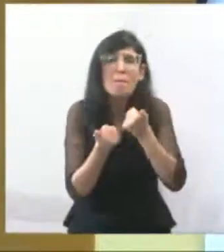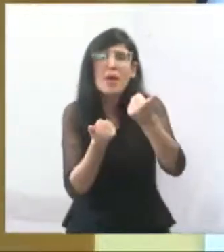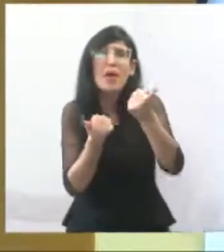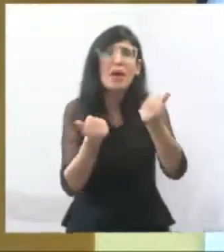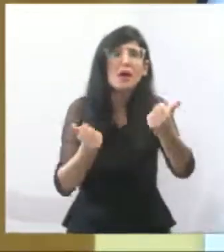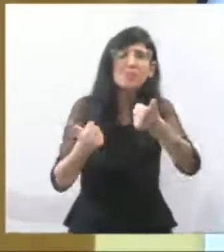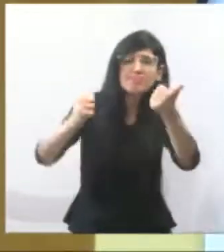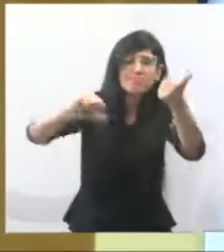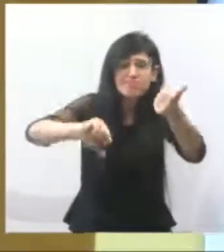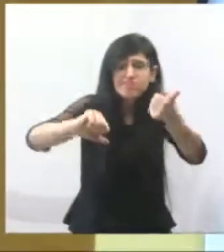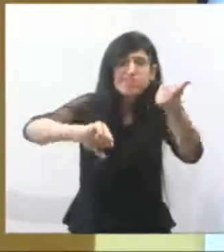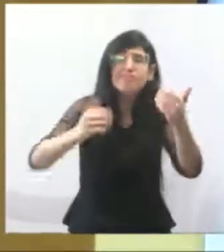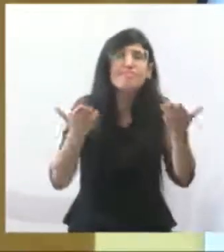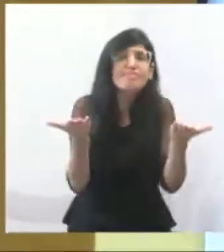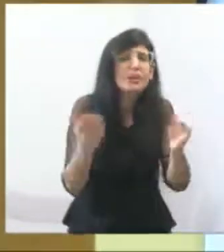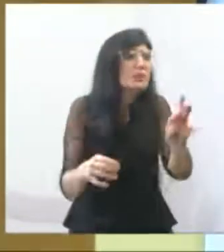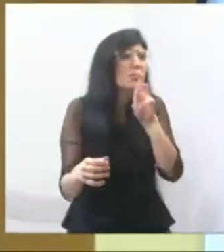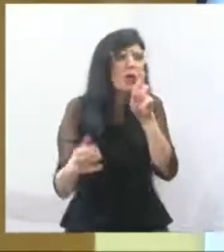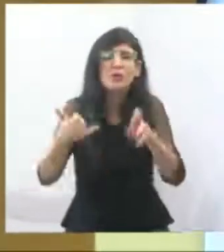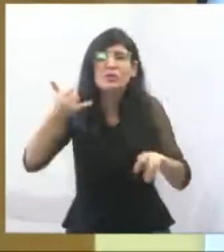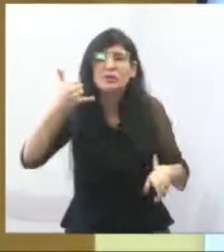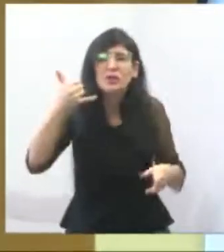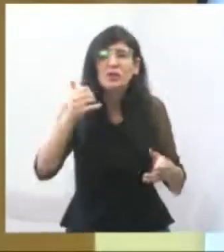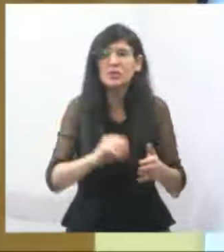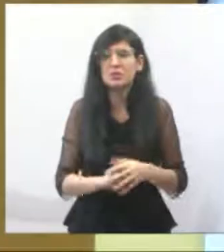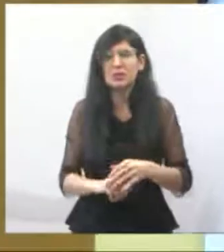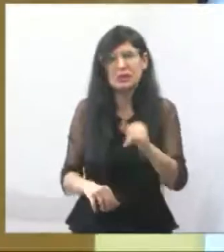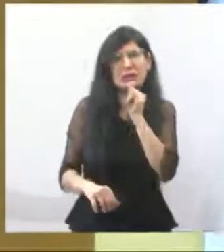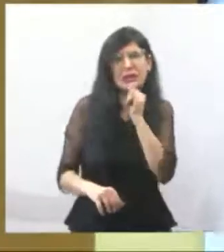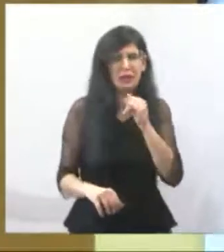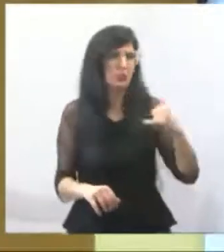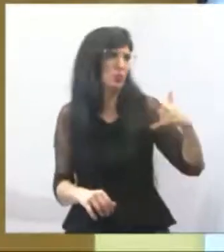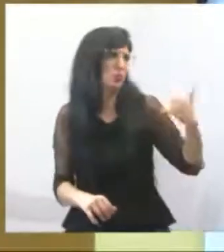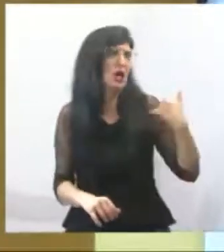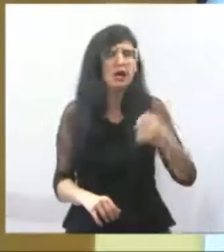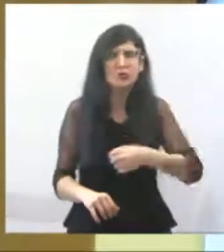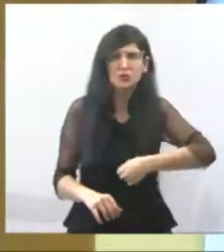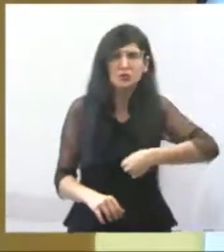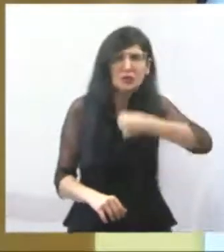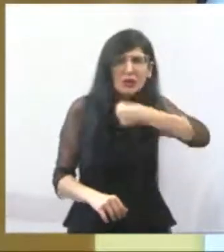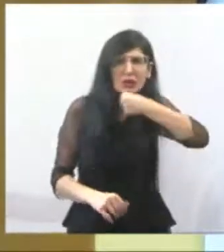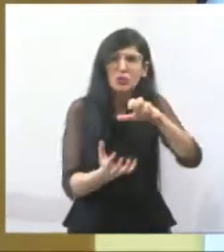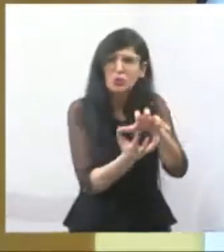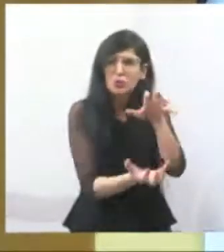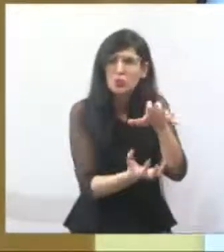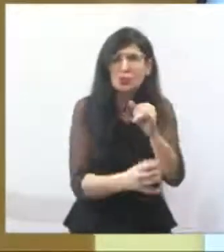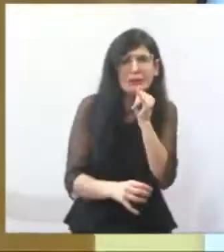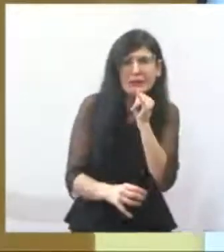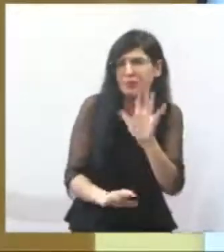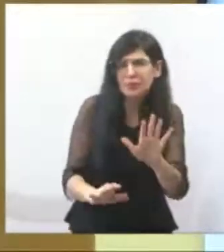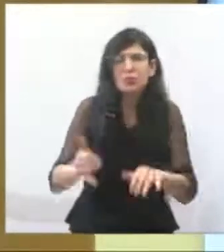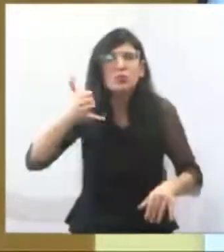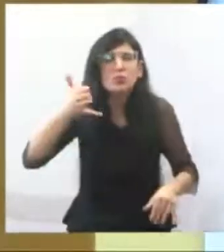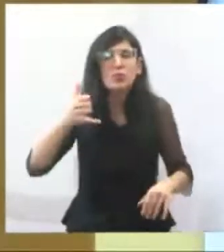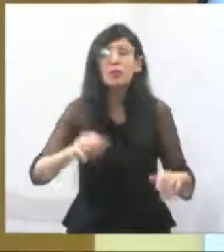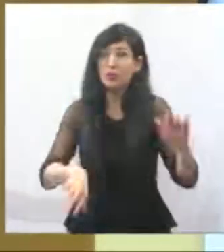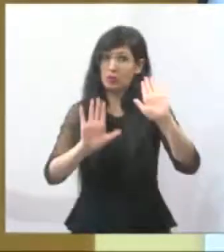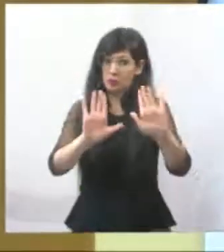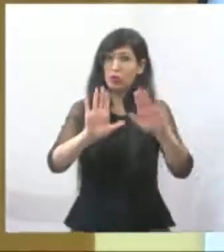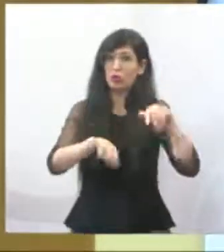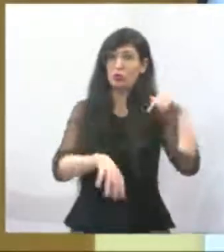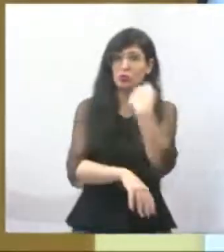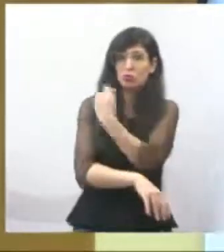de forma técnica, porque infelizmente nós profissionais de saúde, temos ainda um